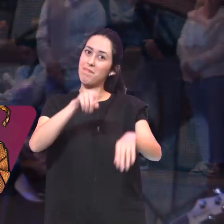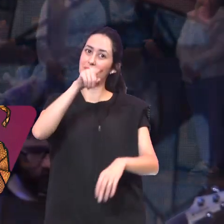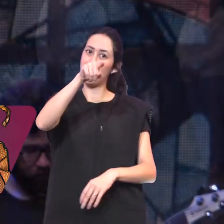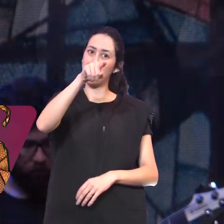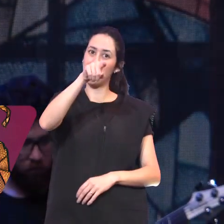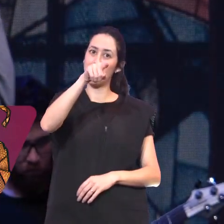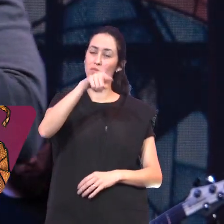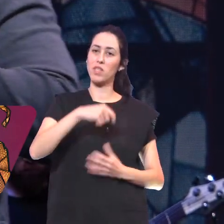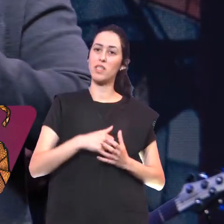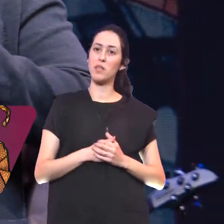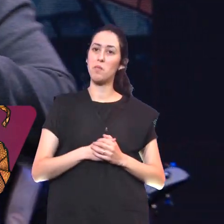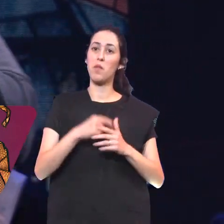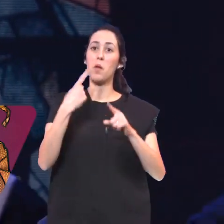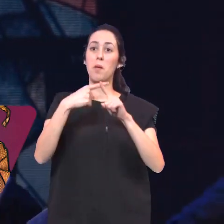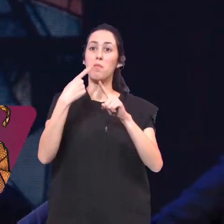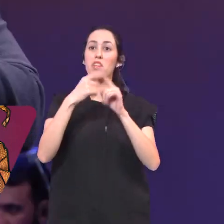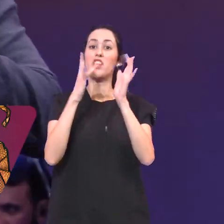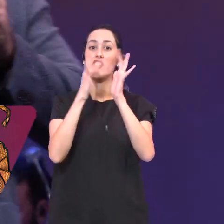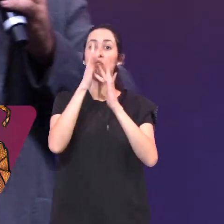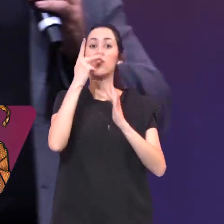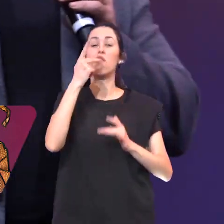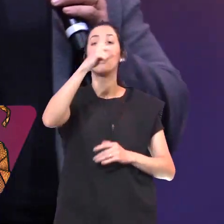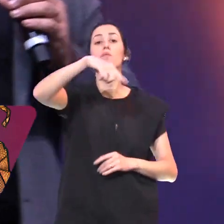Porque ele disse Aprendam